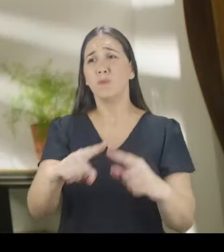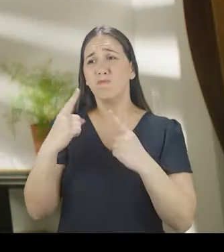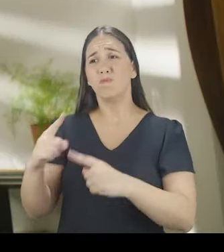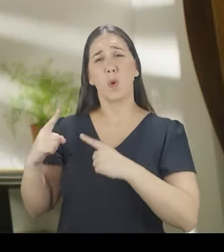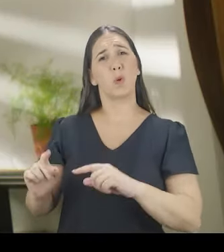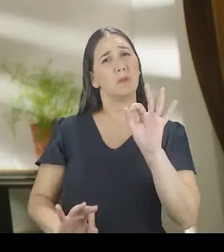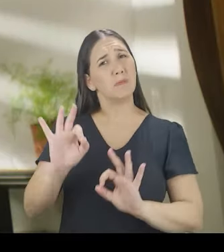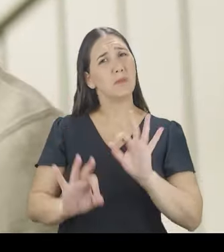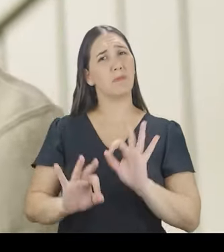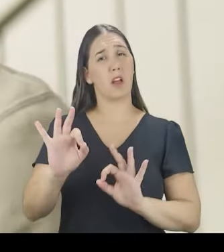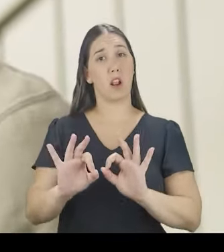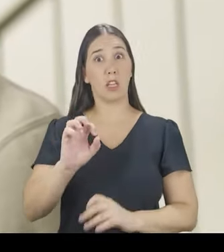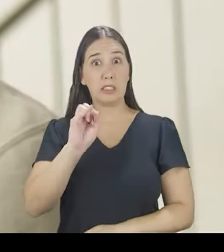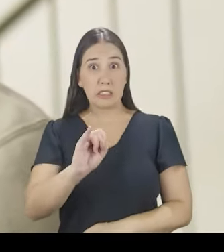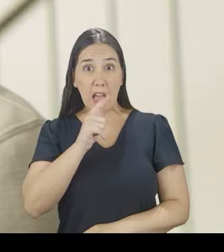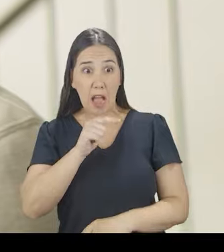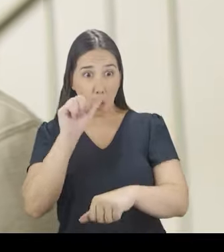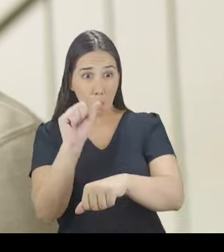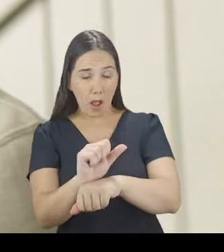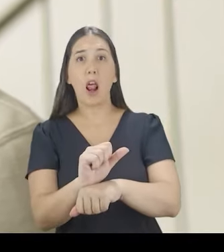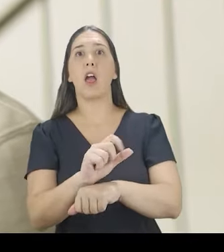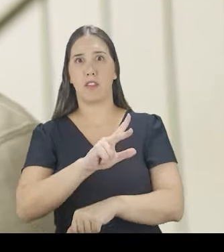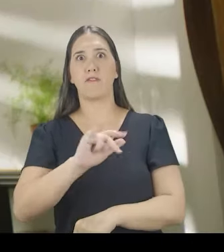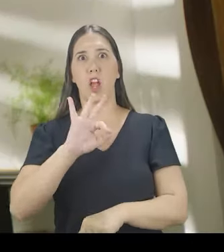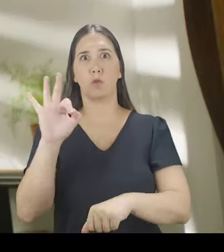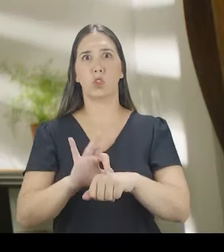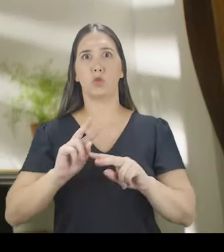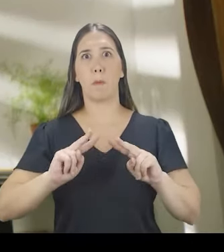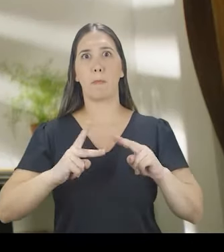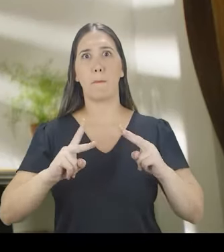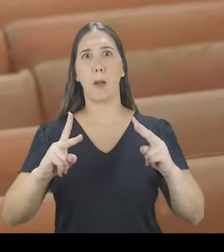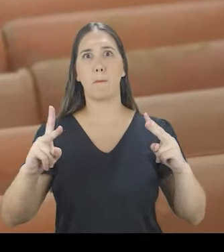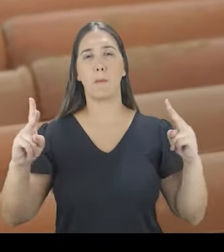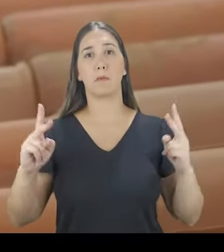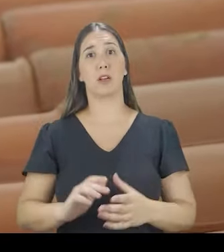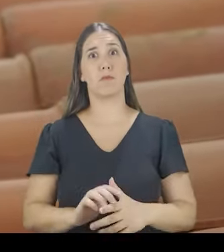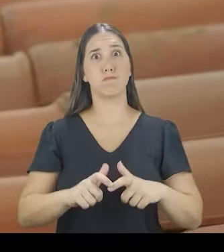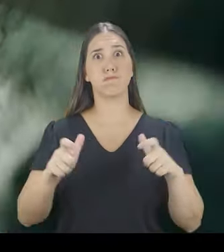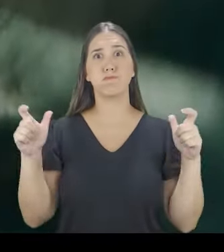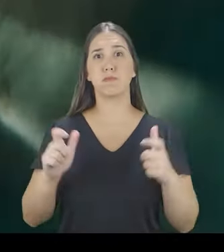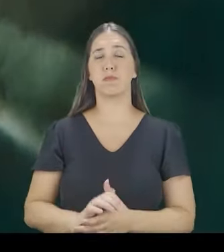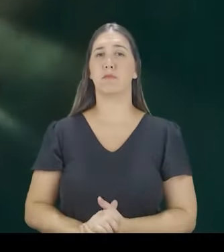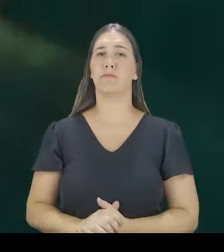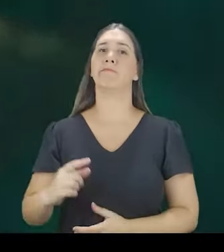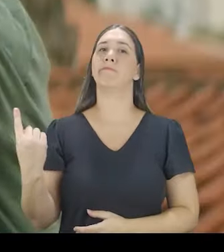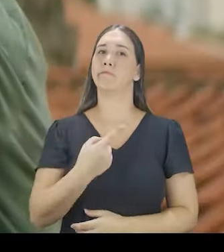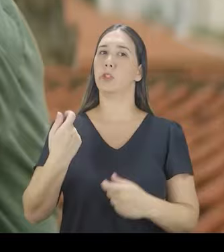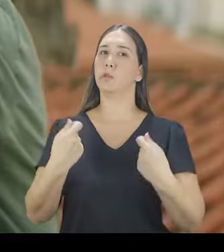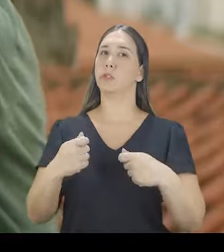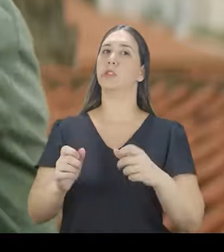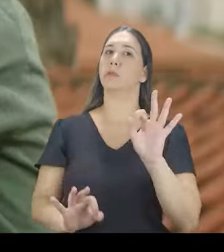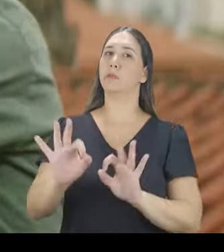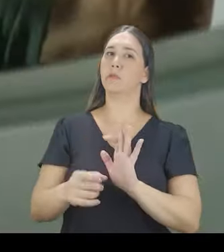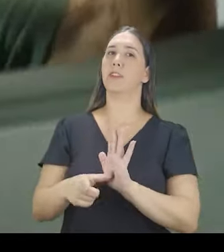Todo lugar que tiver água parada, ele vai se multiplicar. E se a gente não combater, a gente acaba perdendo. Vamos agir juntos para que